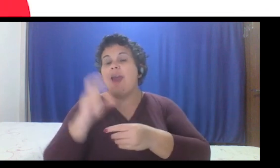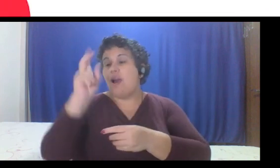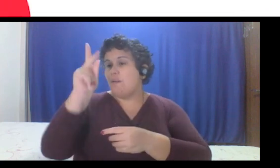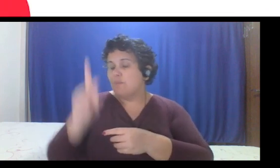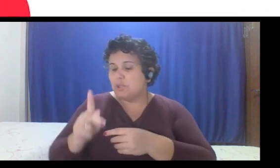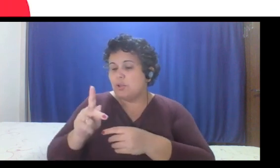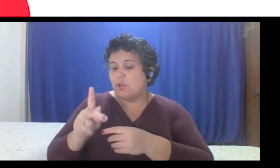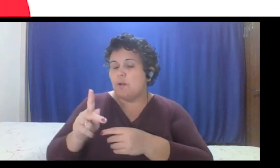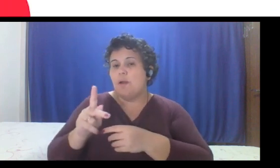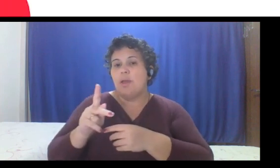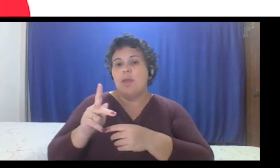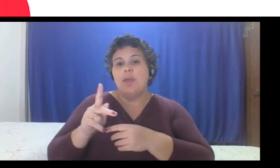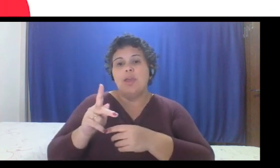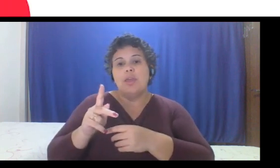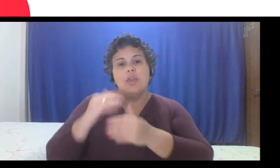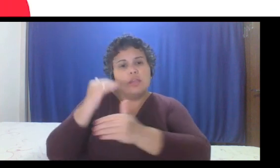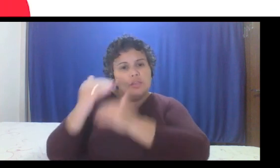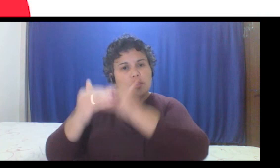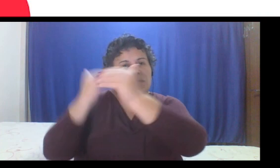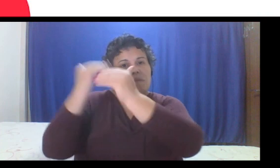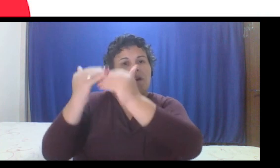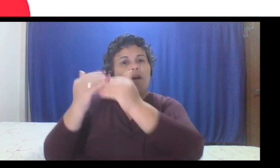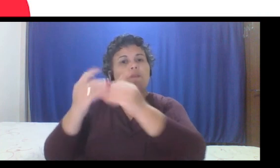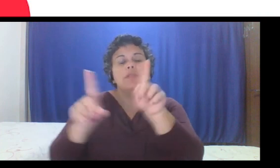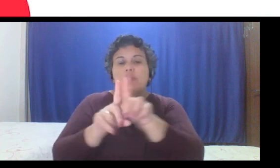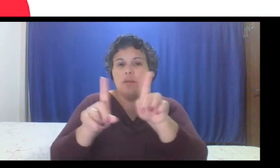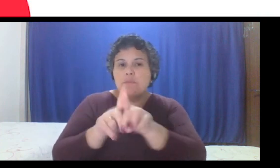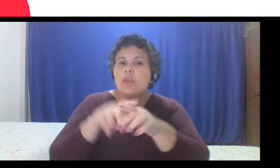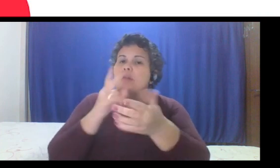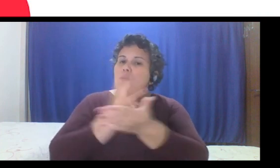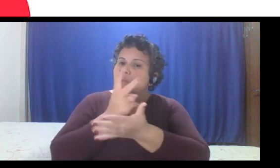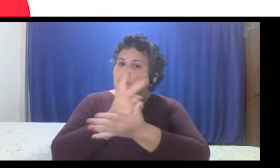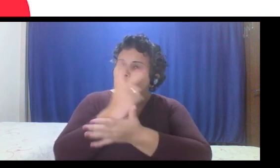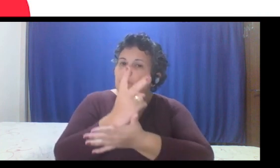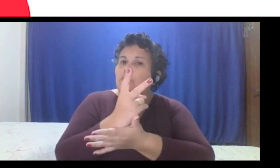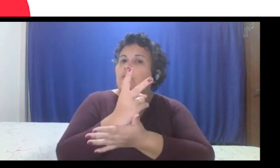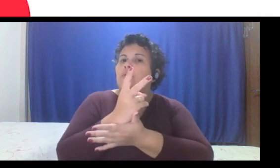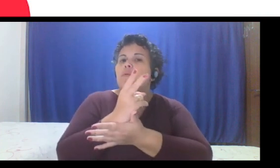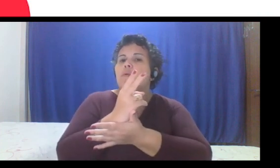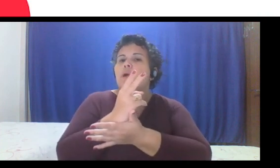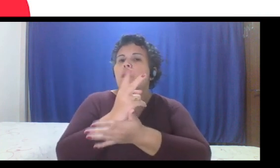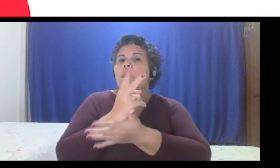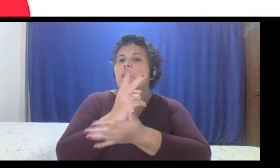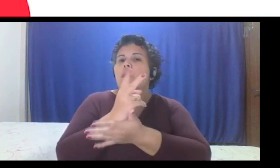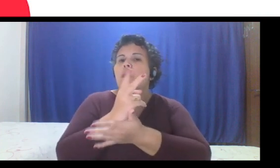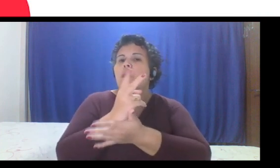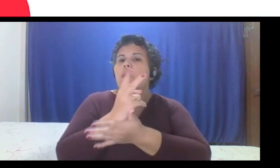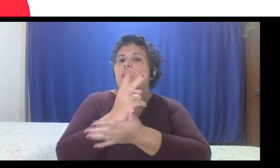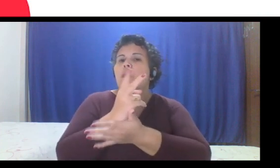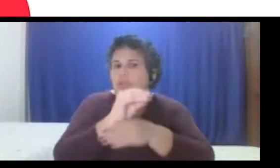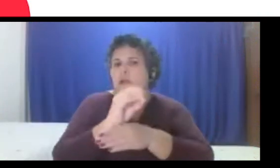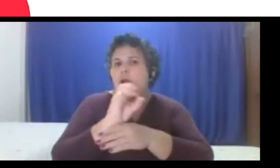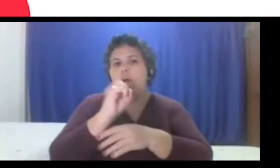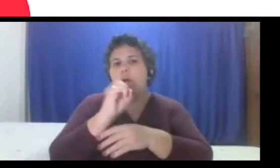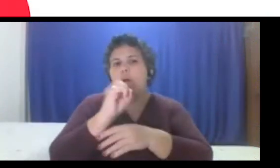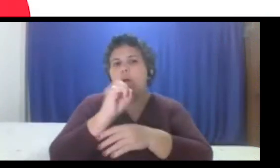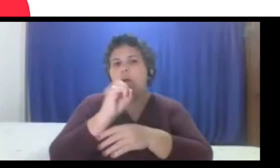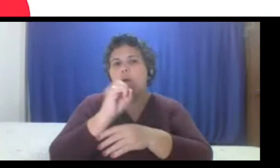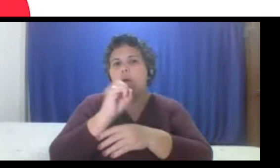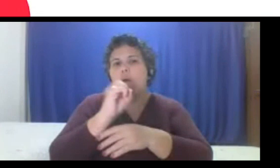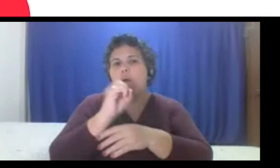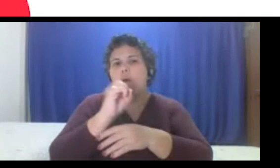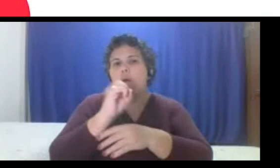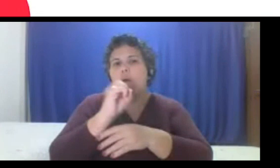manter aquilo funcionando, ou pelo menos as pessoas não são as mesmas, mas estão muito próximas dentro de um mesmo